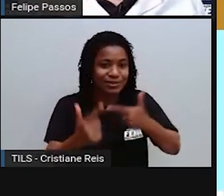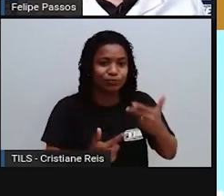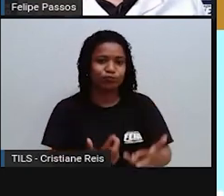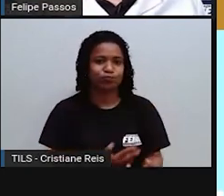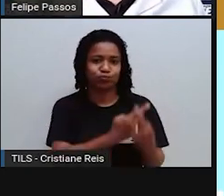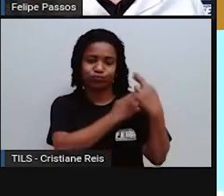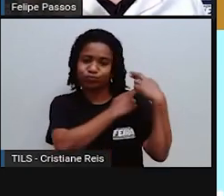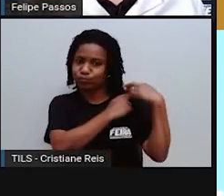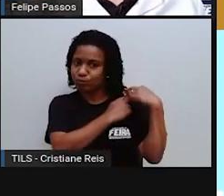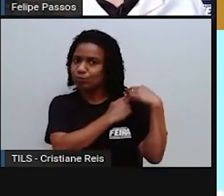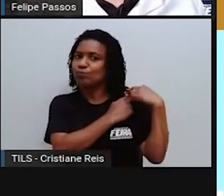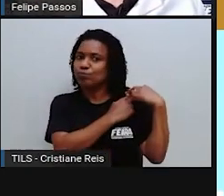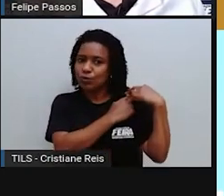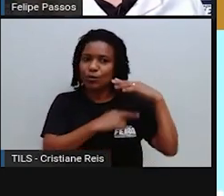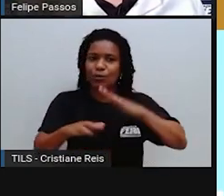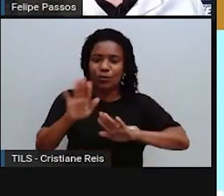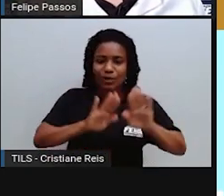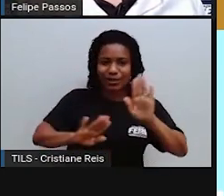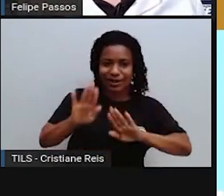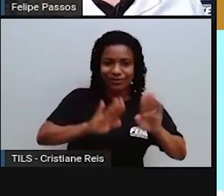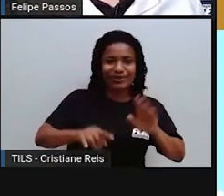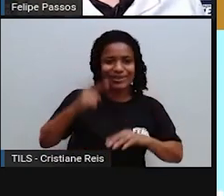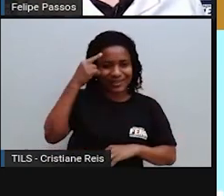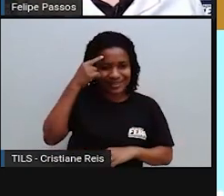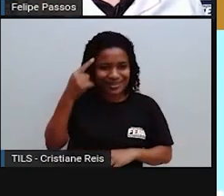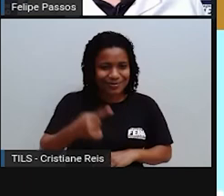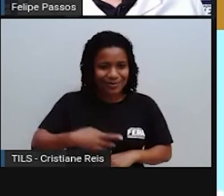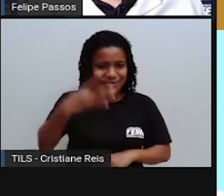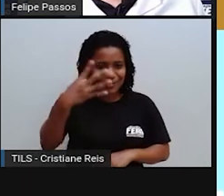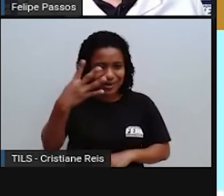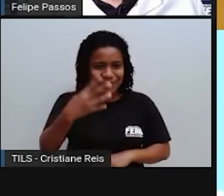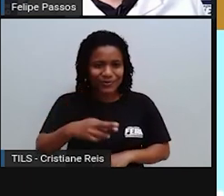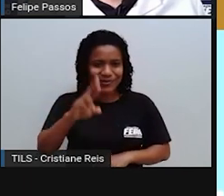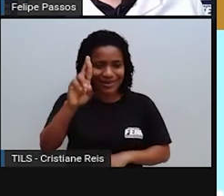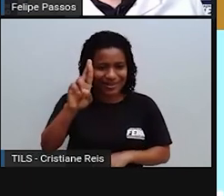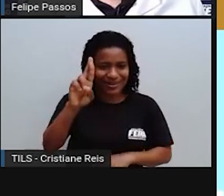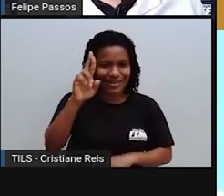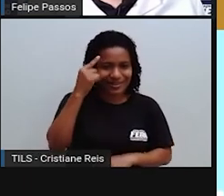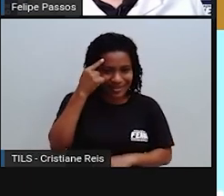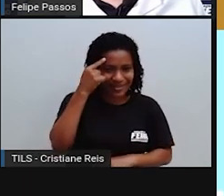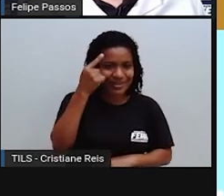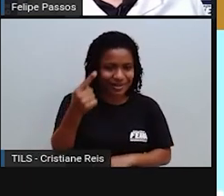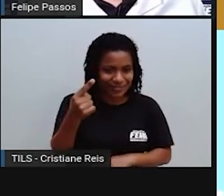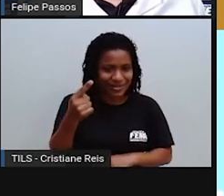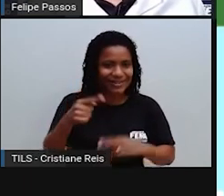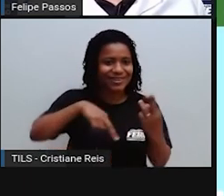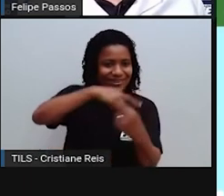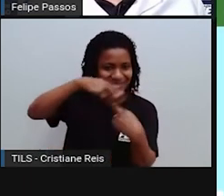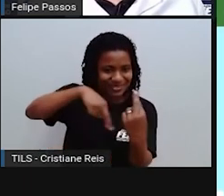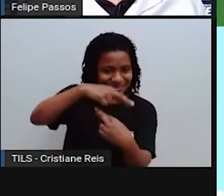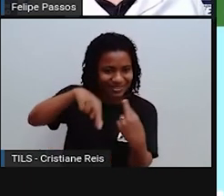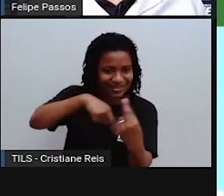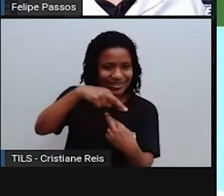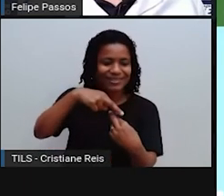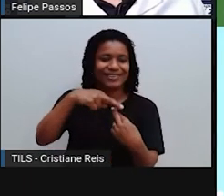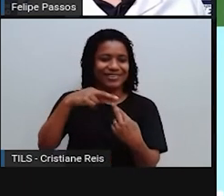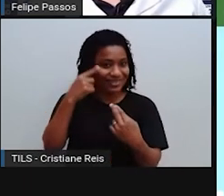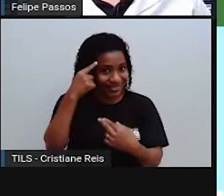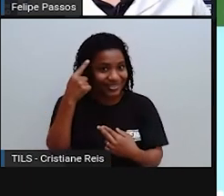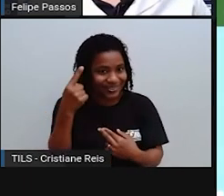reduzir, reutilizar e reciclar, tem tudo a ver com esse objetivo 12. 13,